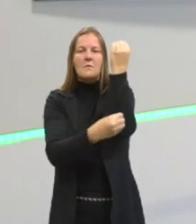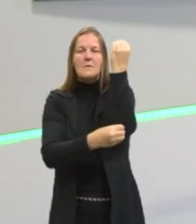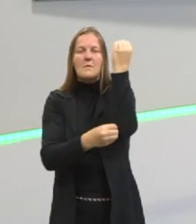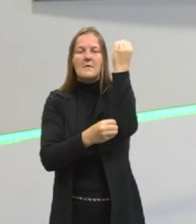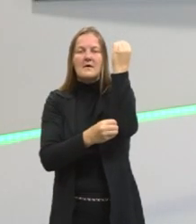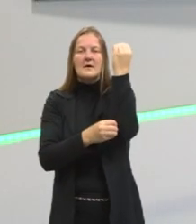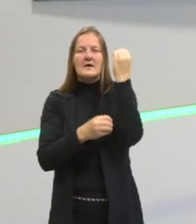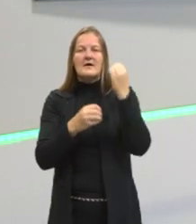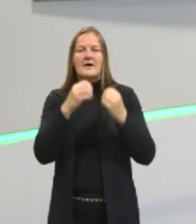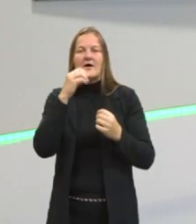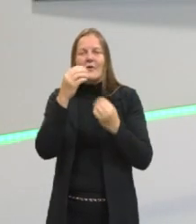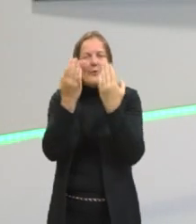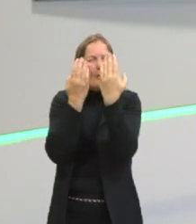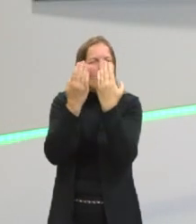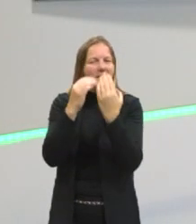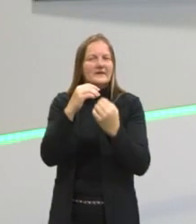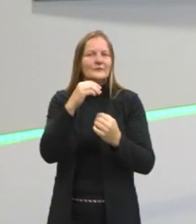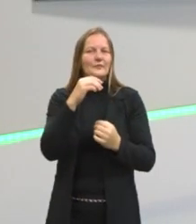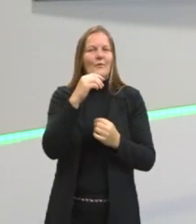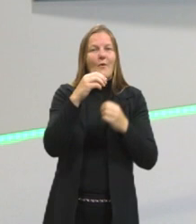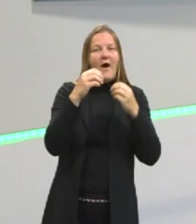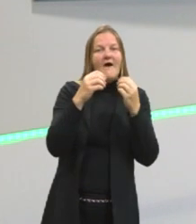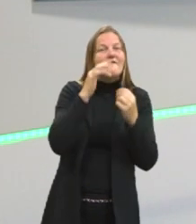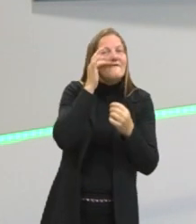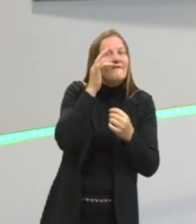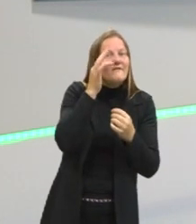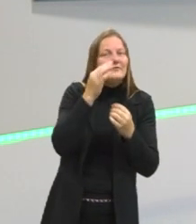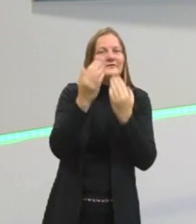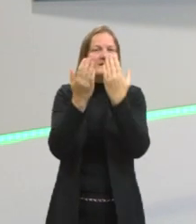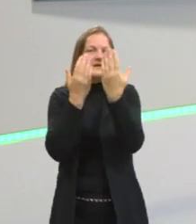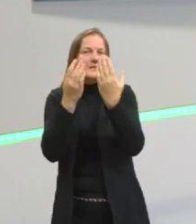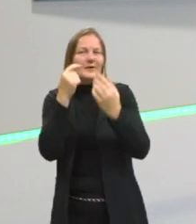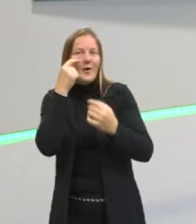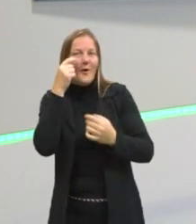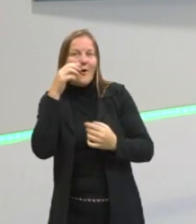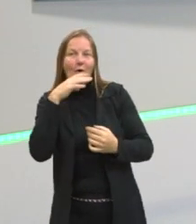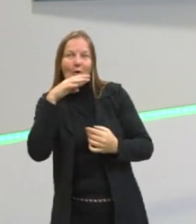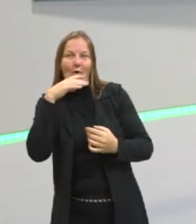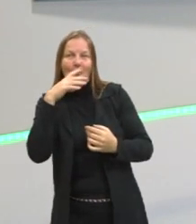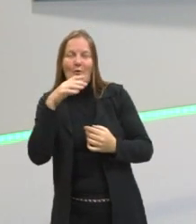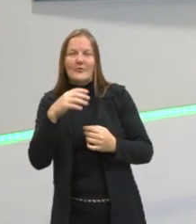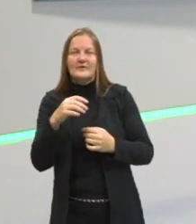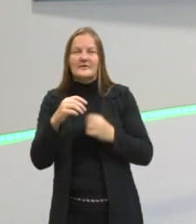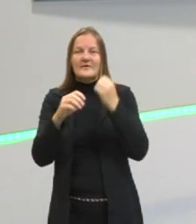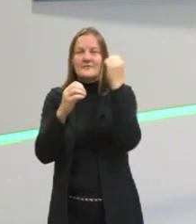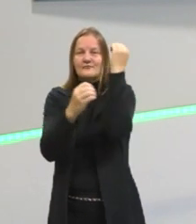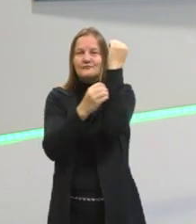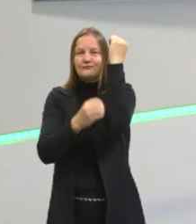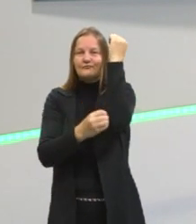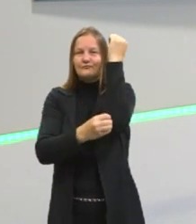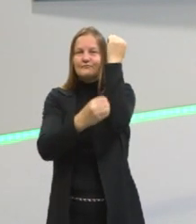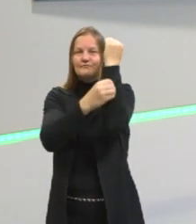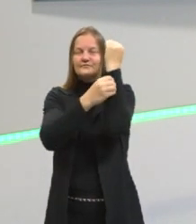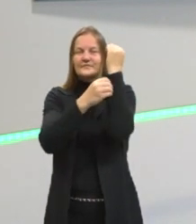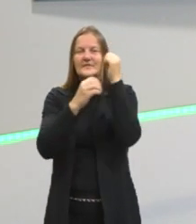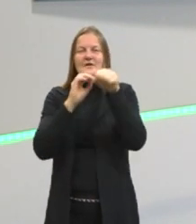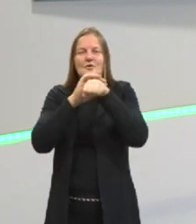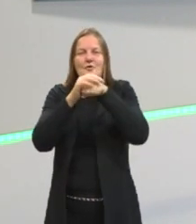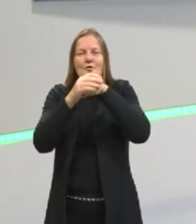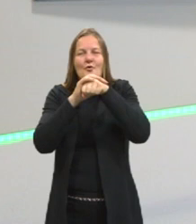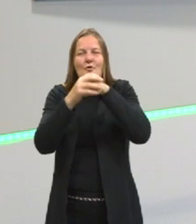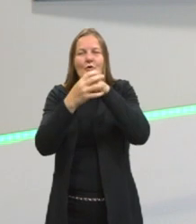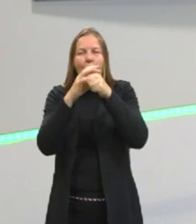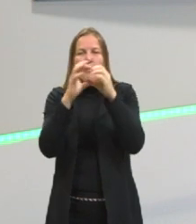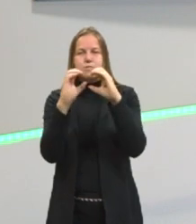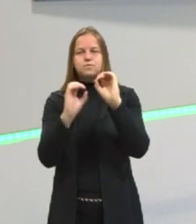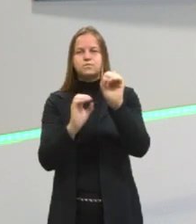relação com a cor do olho. Então, a jabuticaba é uma frutinha escura. Ela tem aquela casquinha escura.